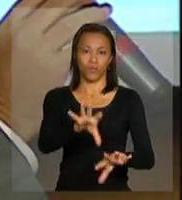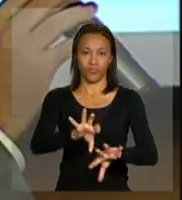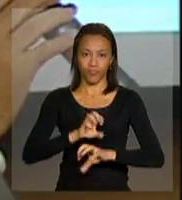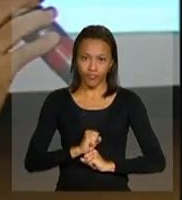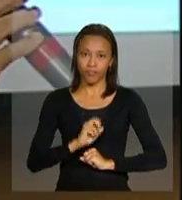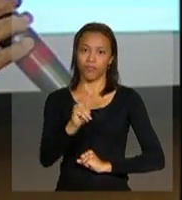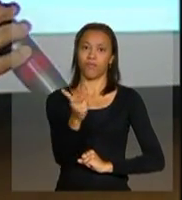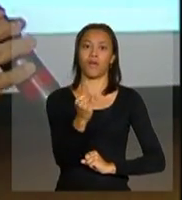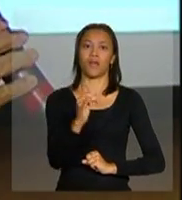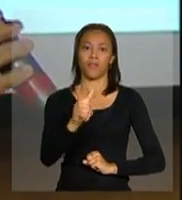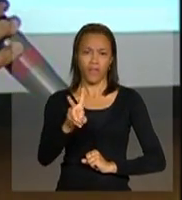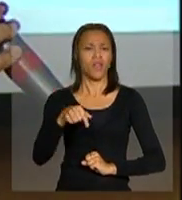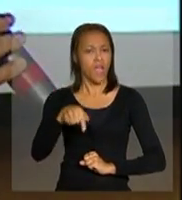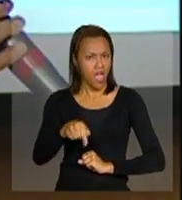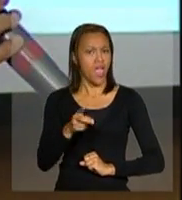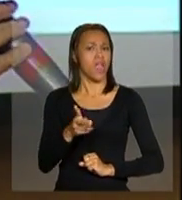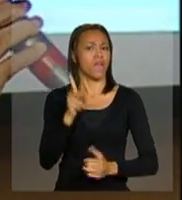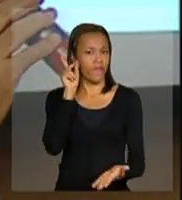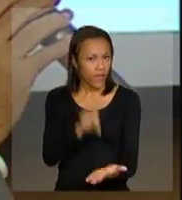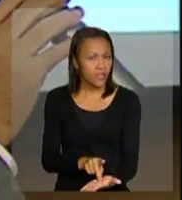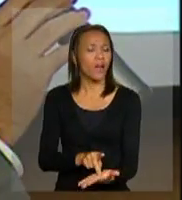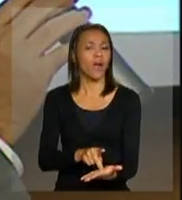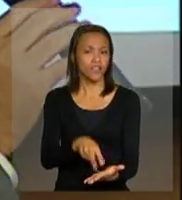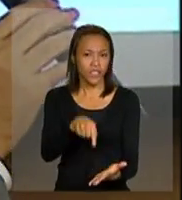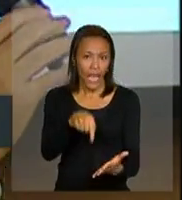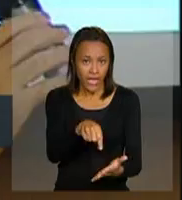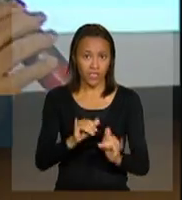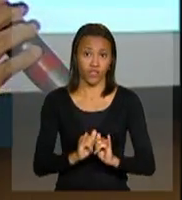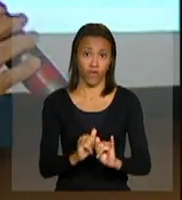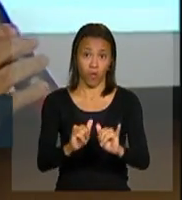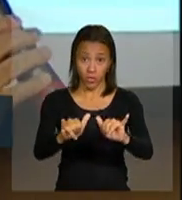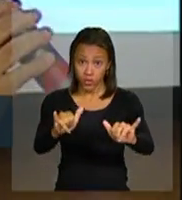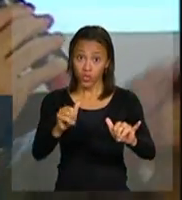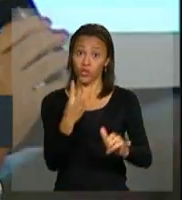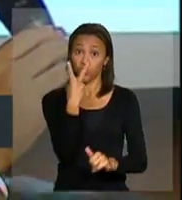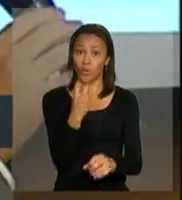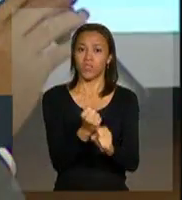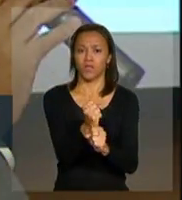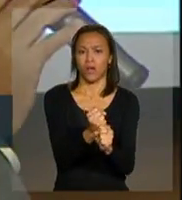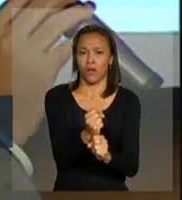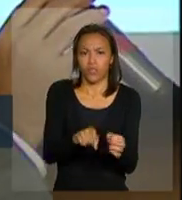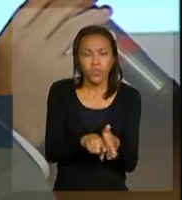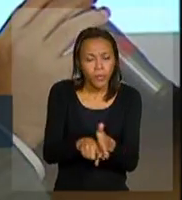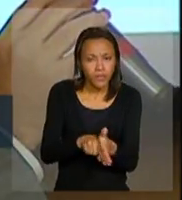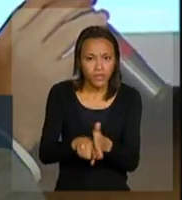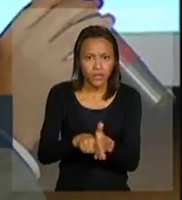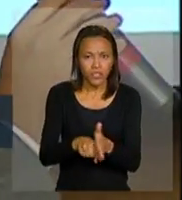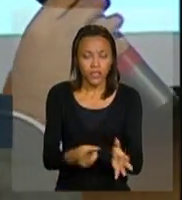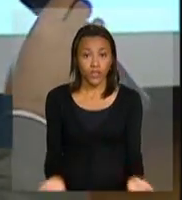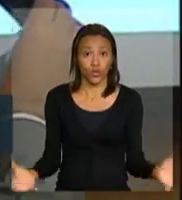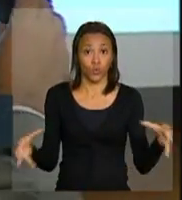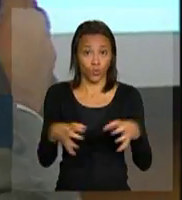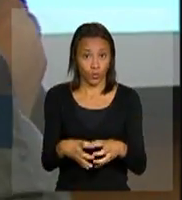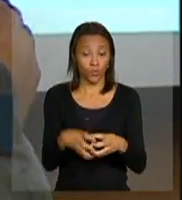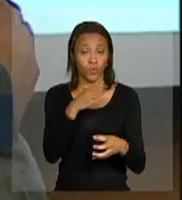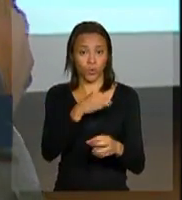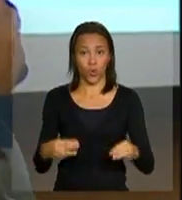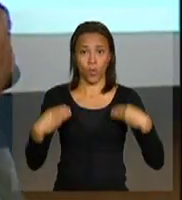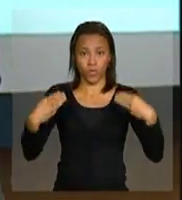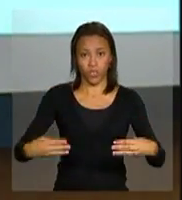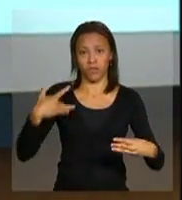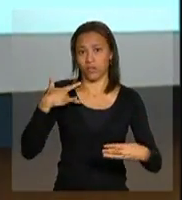pelo HIV. São dados consistentes, revistos a partir de dois anos de análise conjunta com o Ministério da Saúde e que